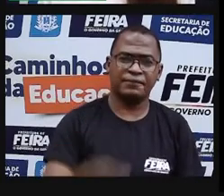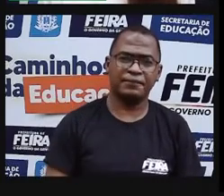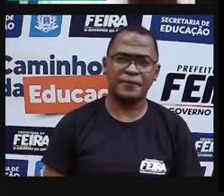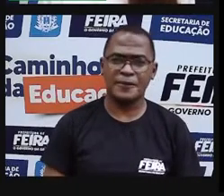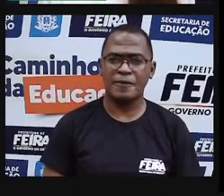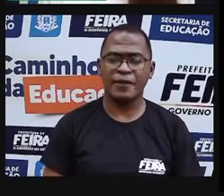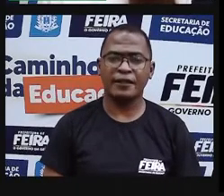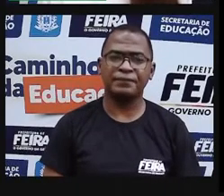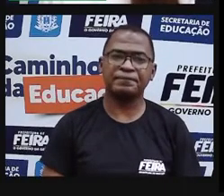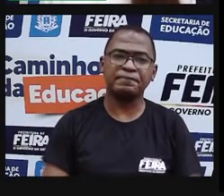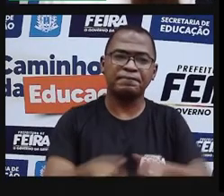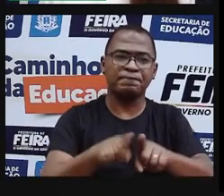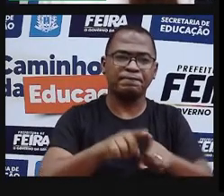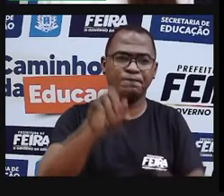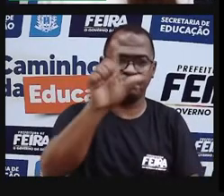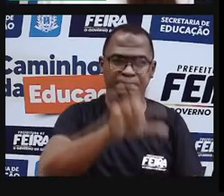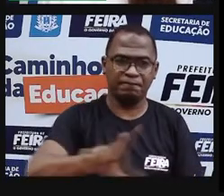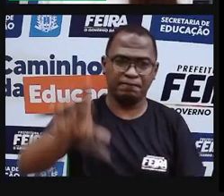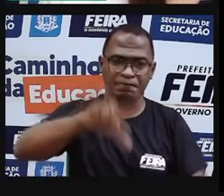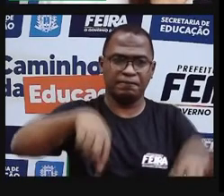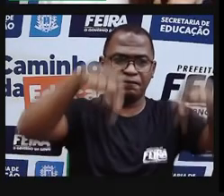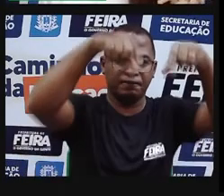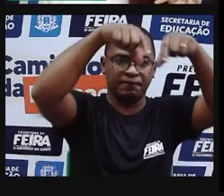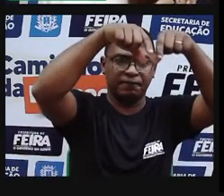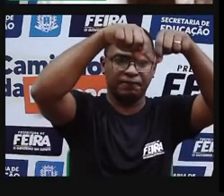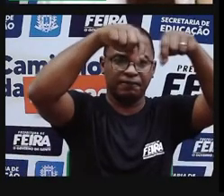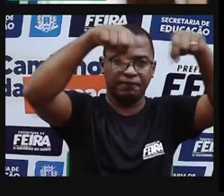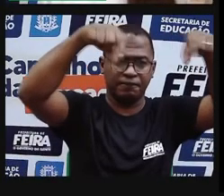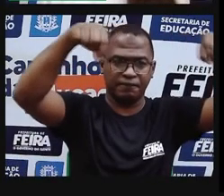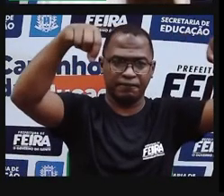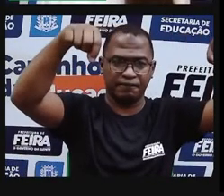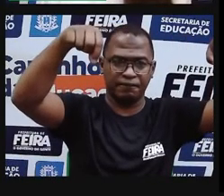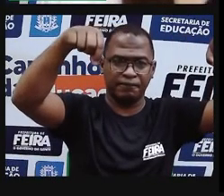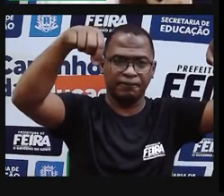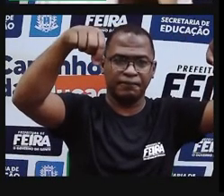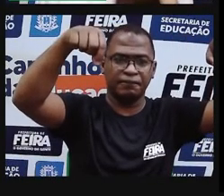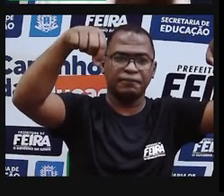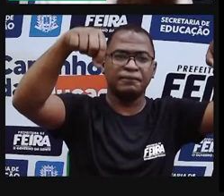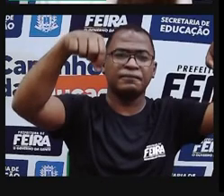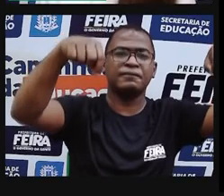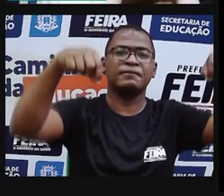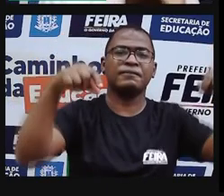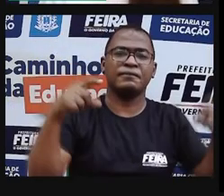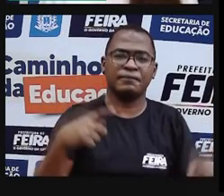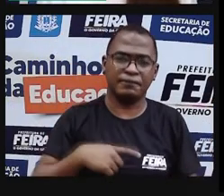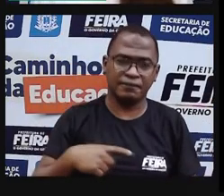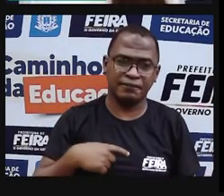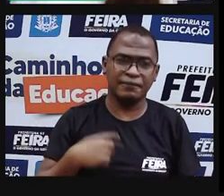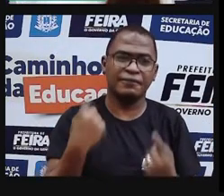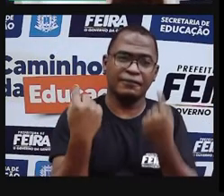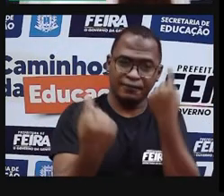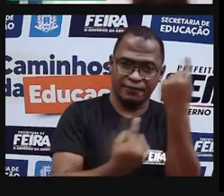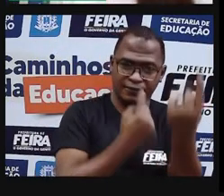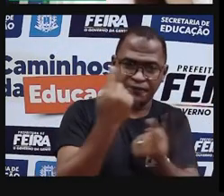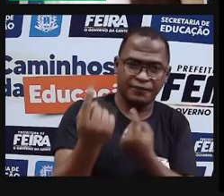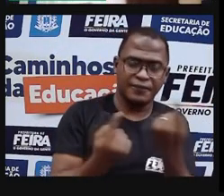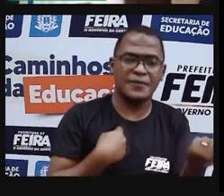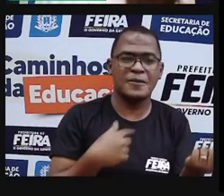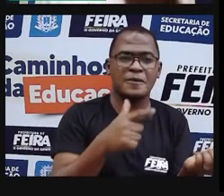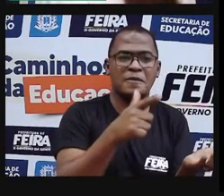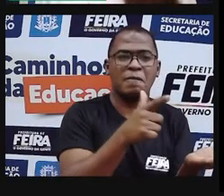Além da literatura de cordel, a gente vai ver o que é que as pessoas estão fazendo com a xilogravura.